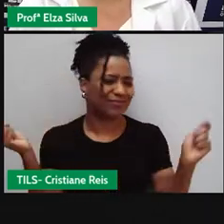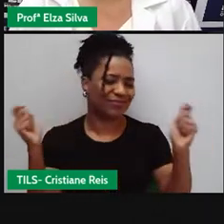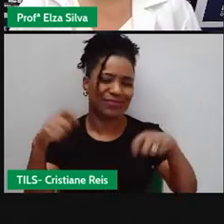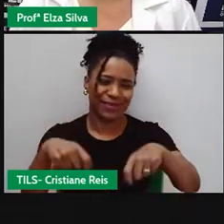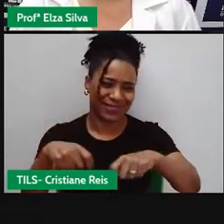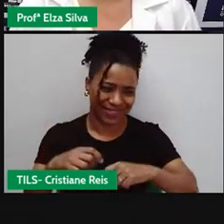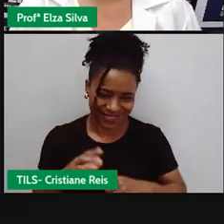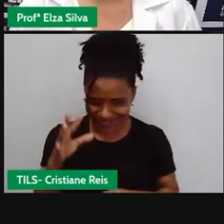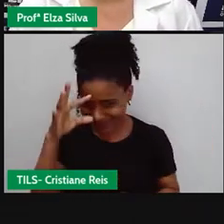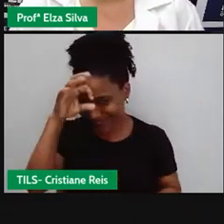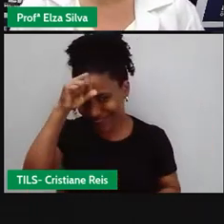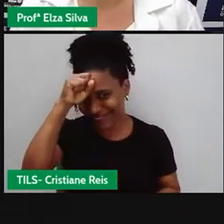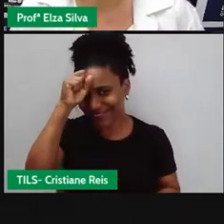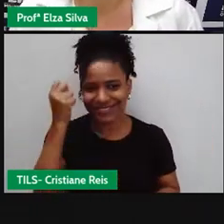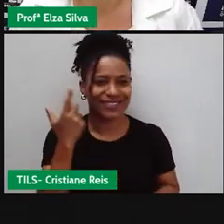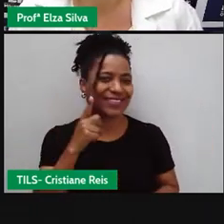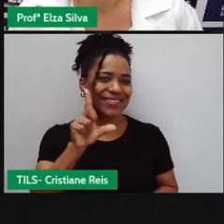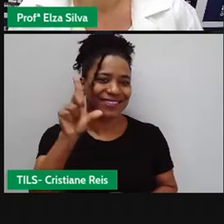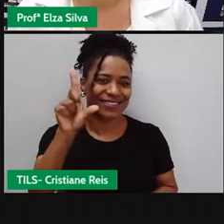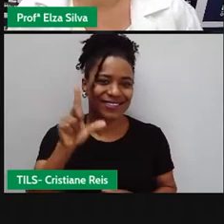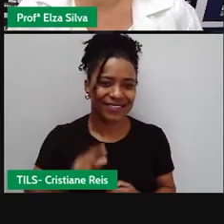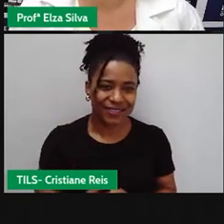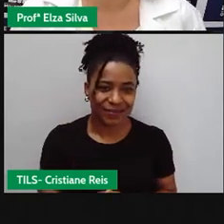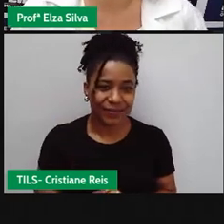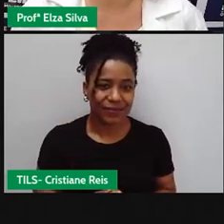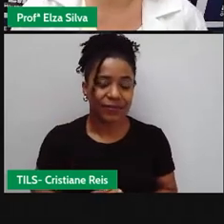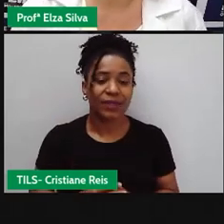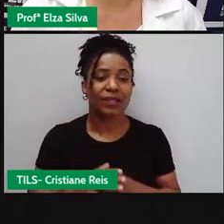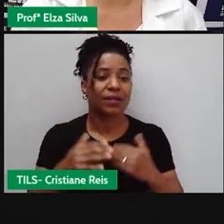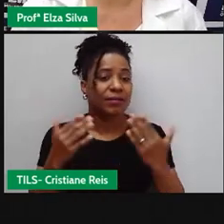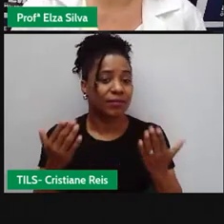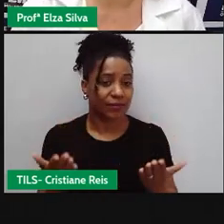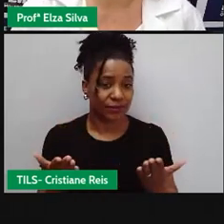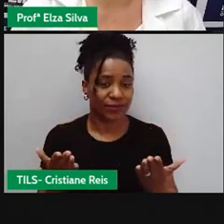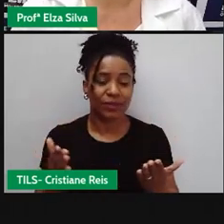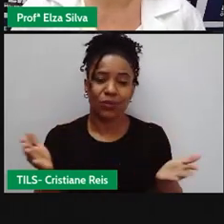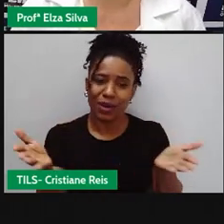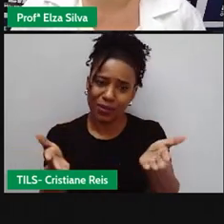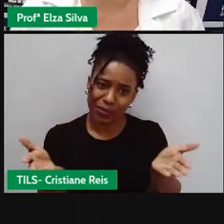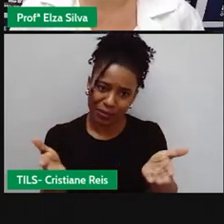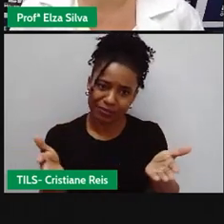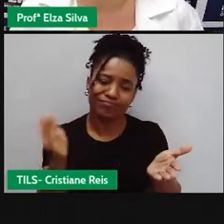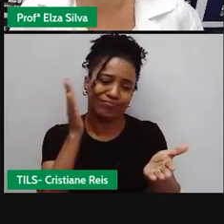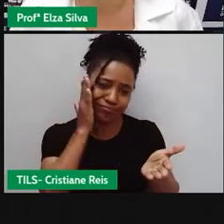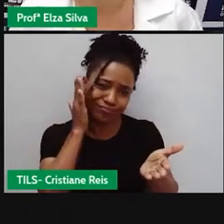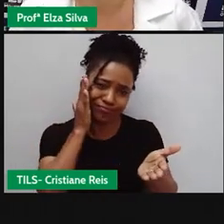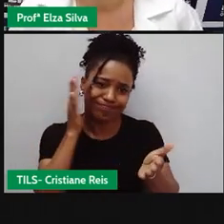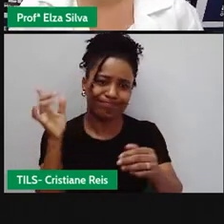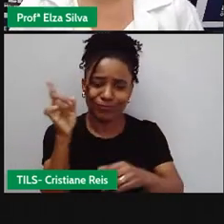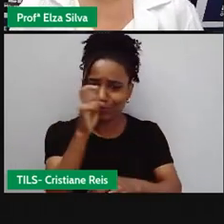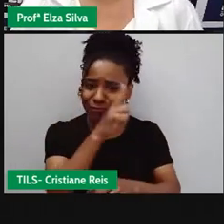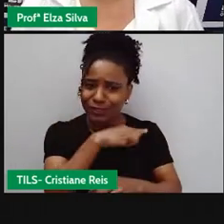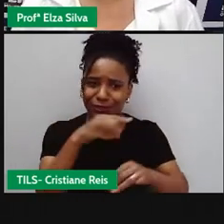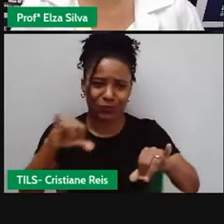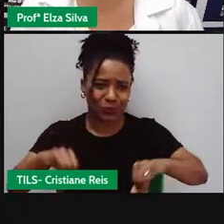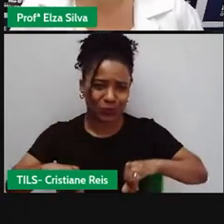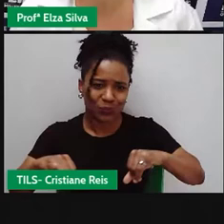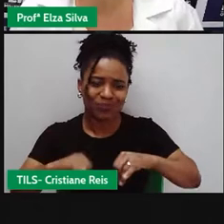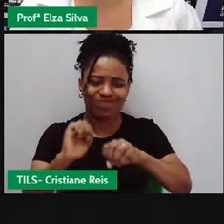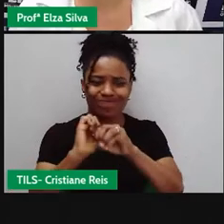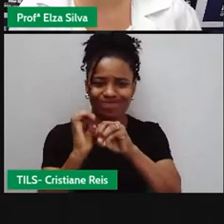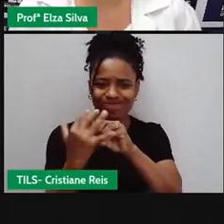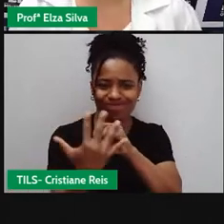aprendizagem. E, por fim, independente de nós estarmos vivendo este contexto da pandemia, devemos